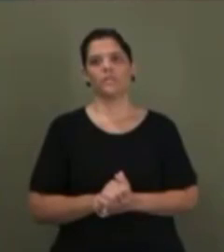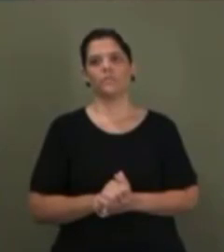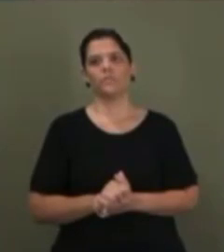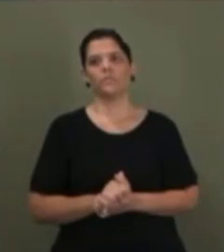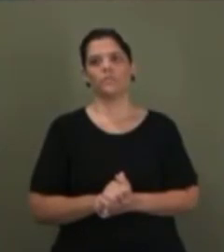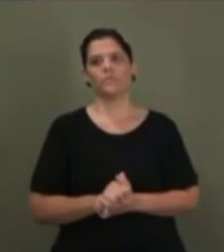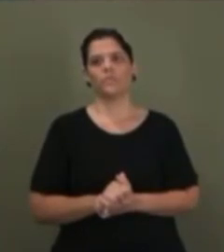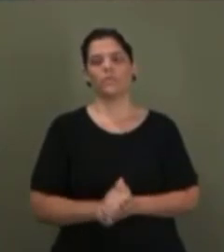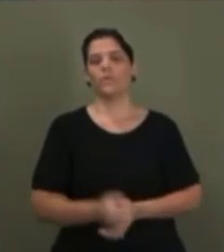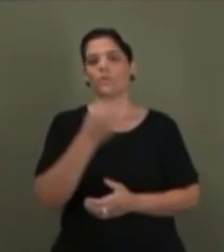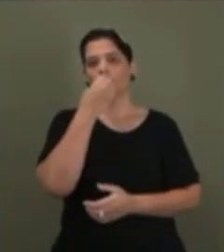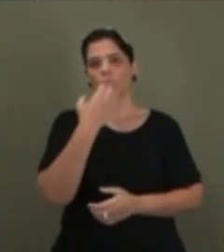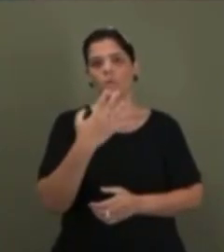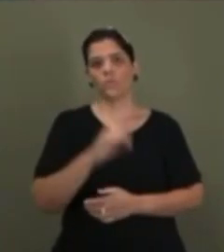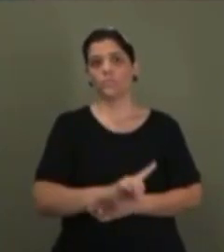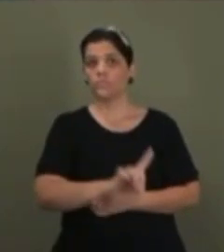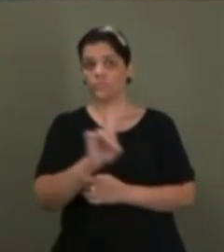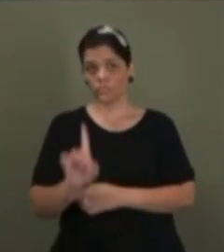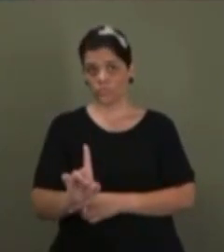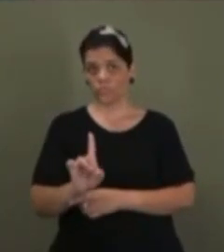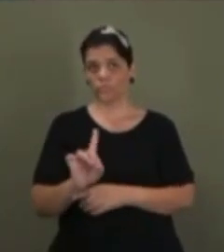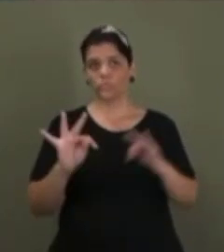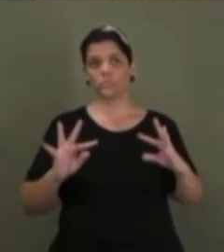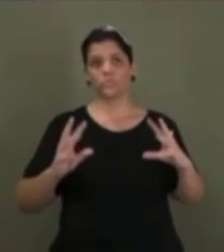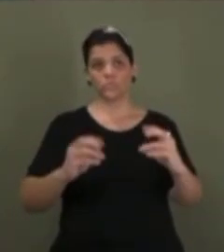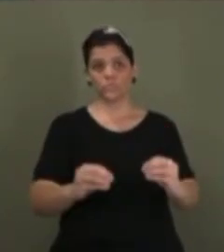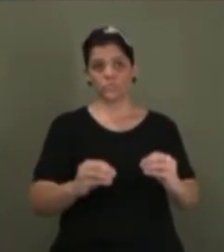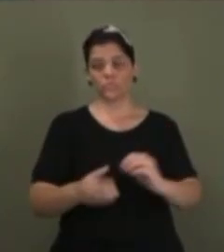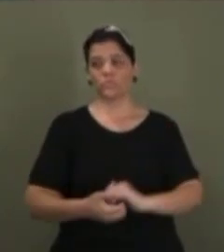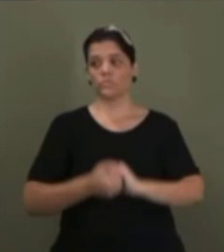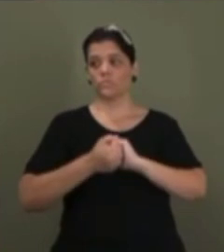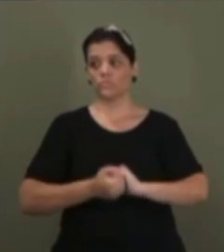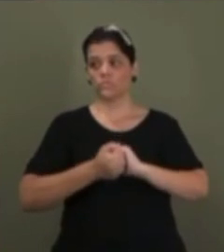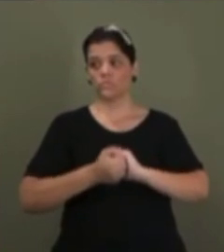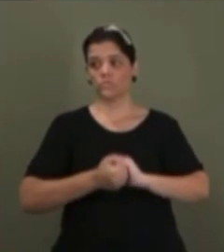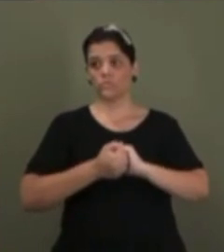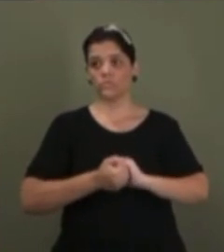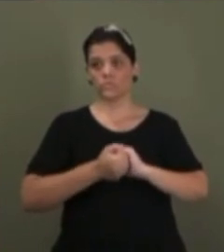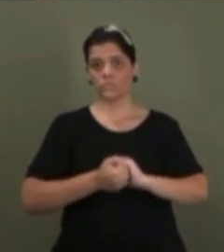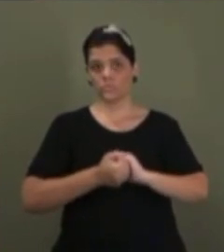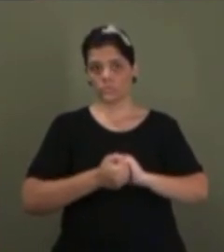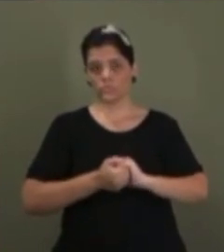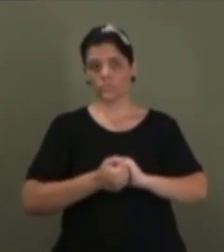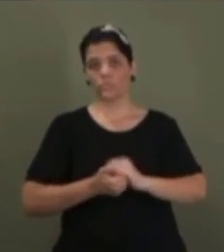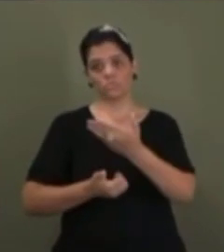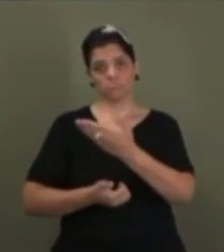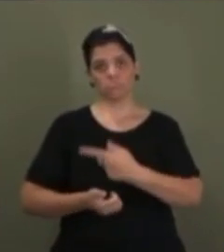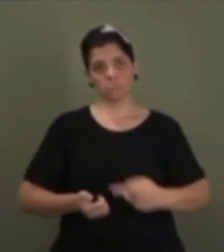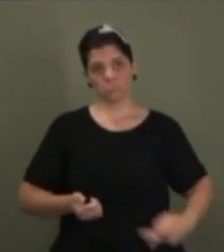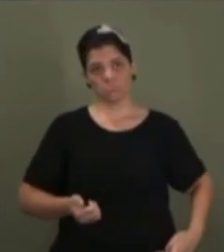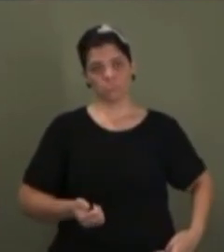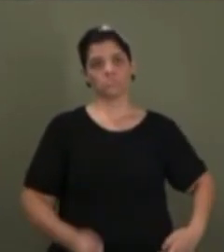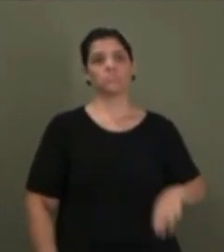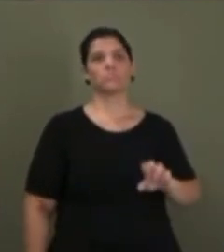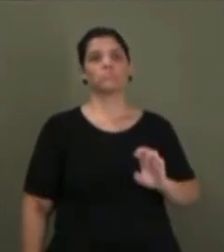Bom dia a todos e a todas, queria aqui cumprimentar o presidente da casa, Rodrigo Pacheco, o